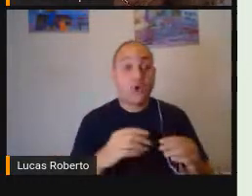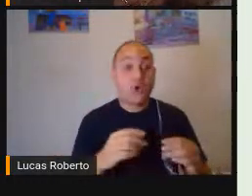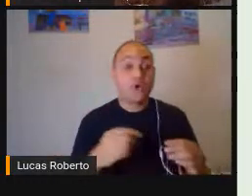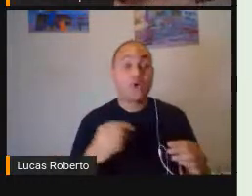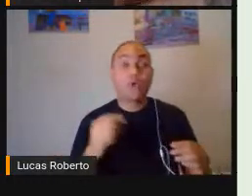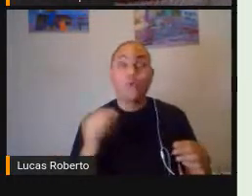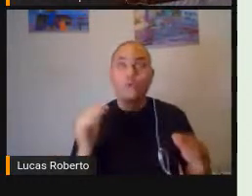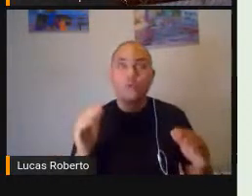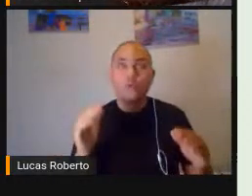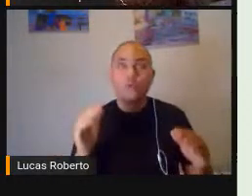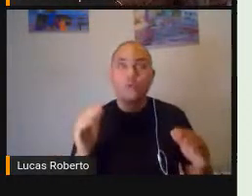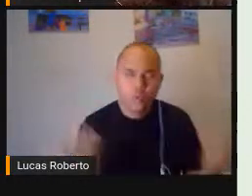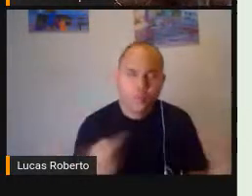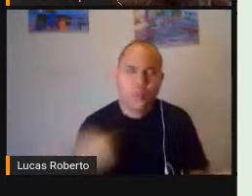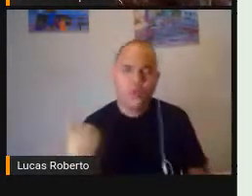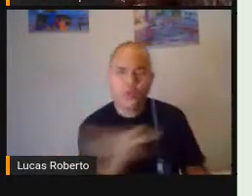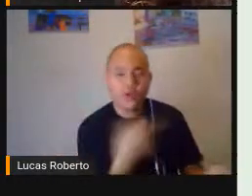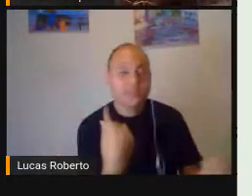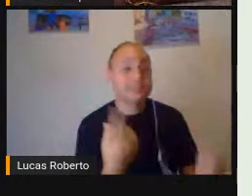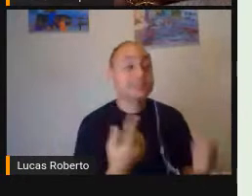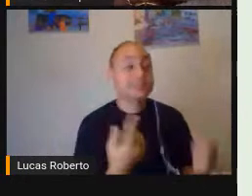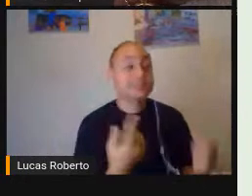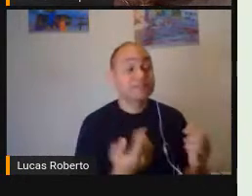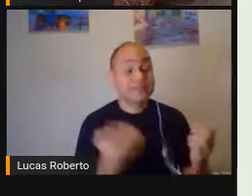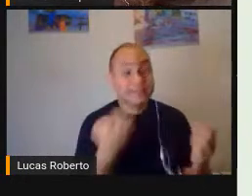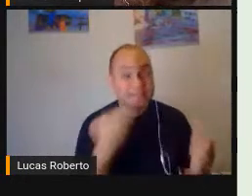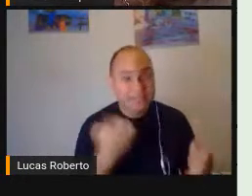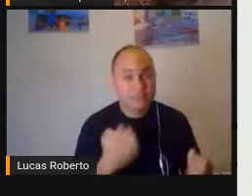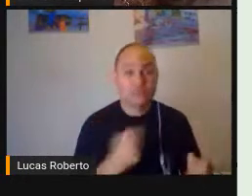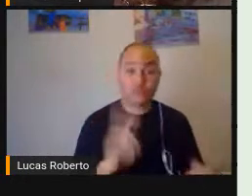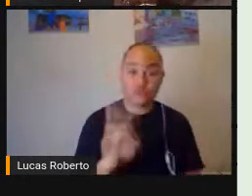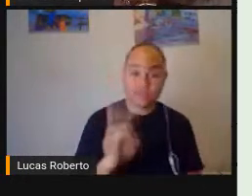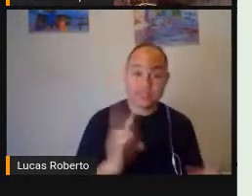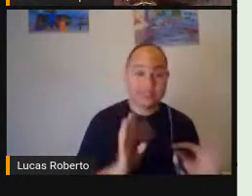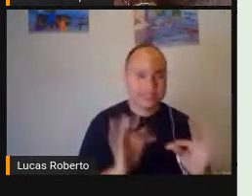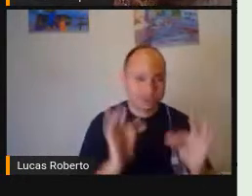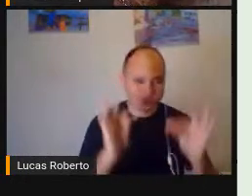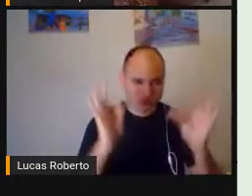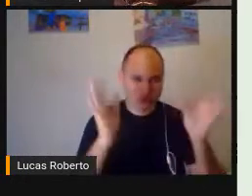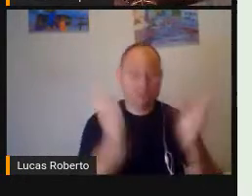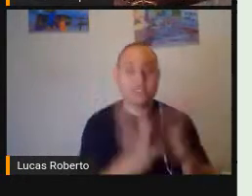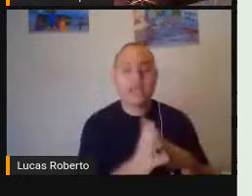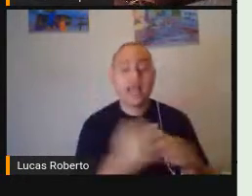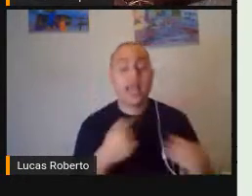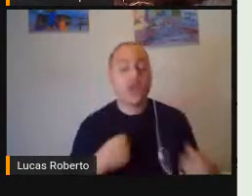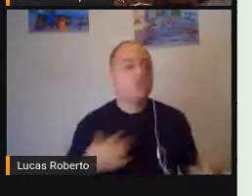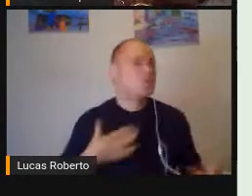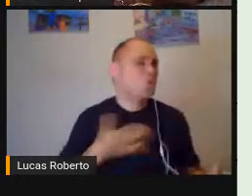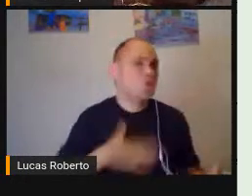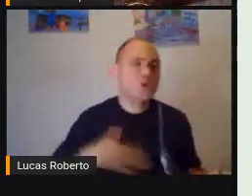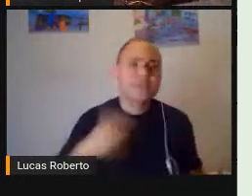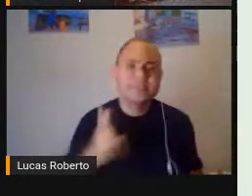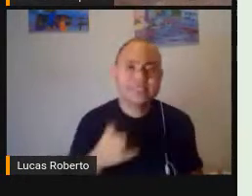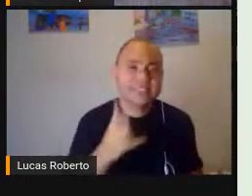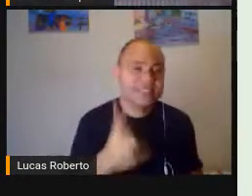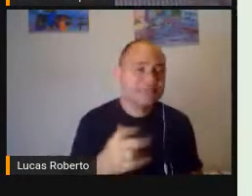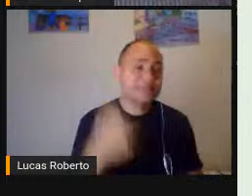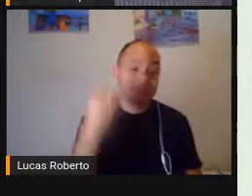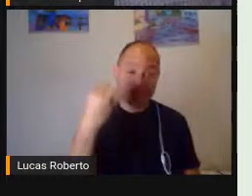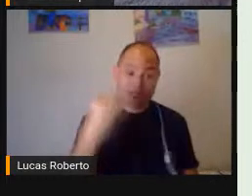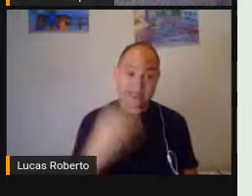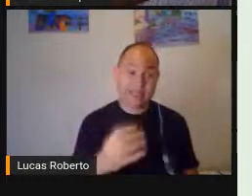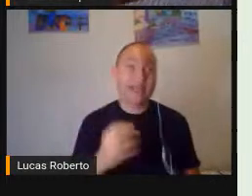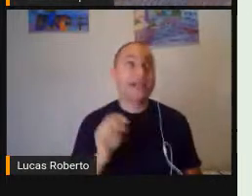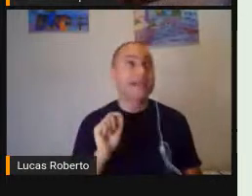focos A tecnologia Como um todo Eu gosto Sempre de falar Que tecnologia A gente pensa A